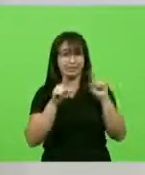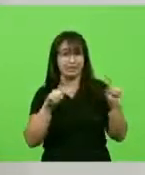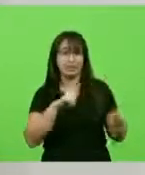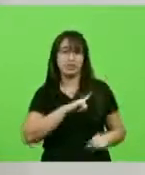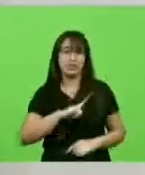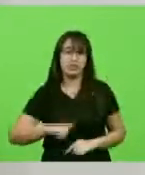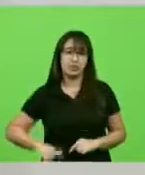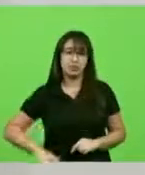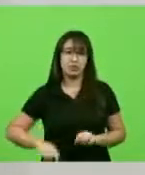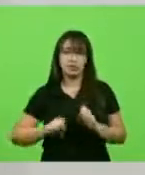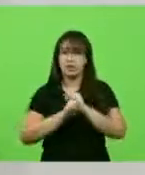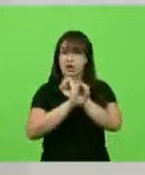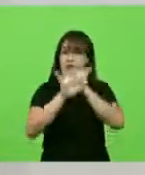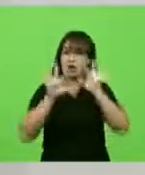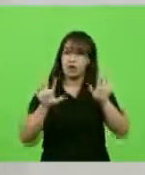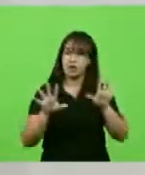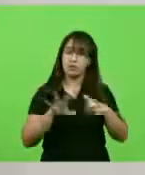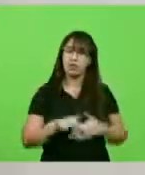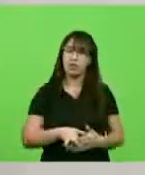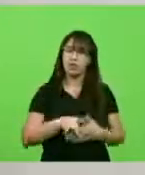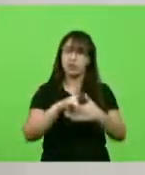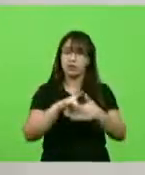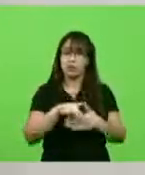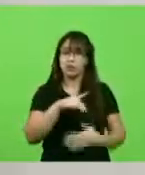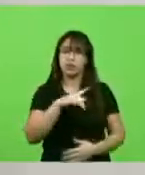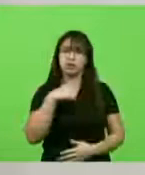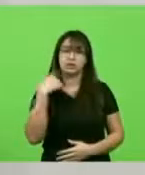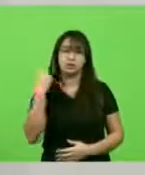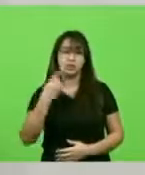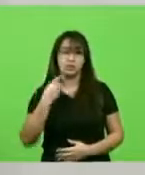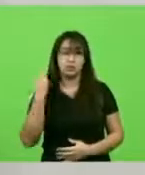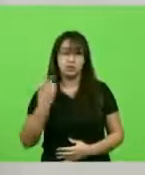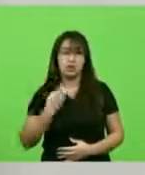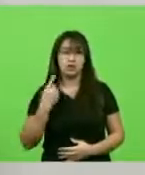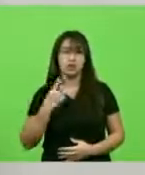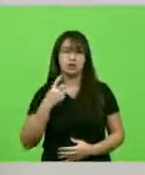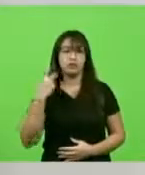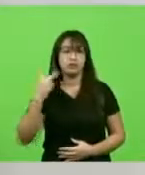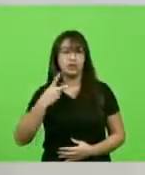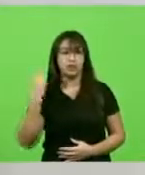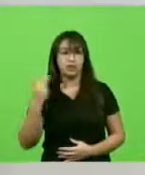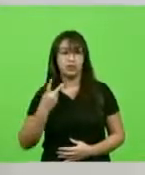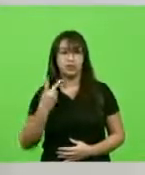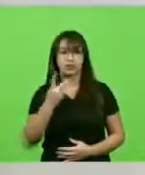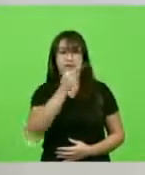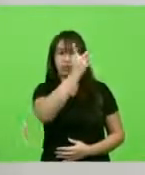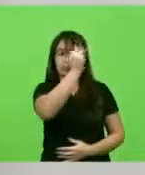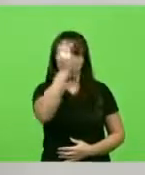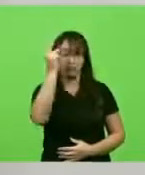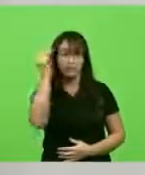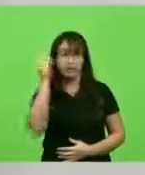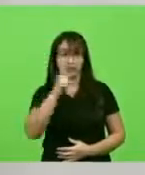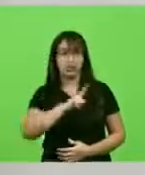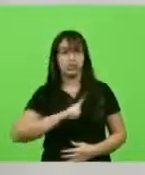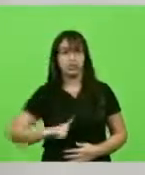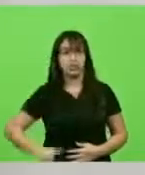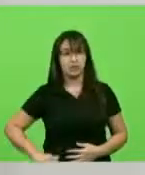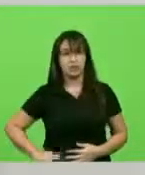lideranças, deputados, vereadores, prefeitos, governadores,